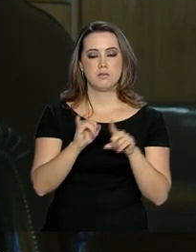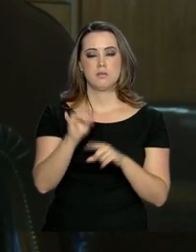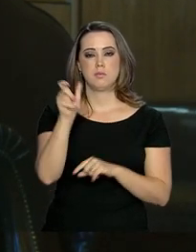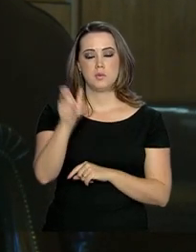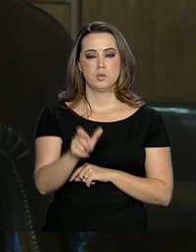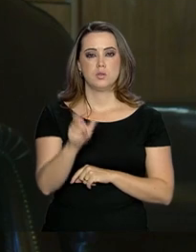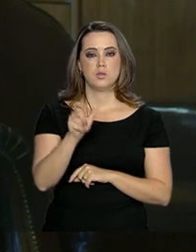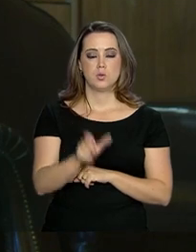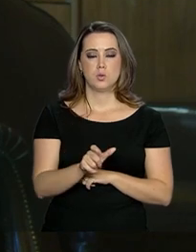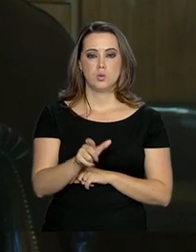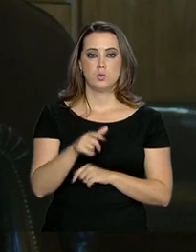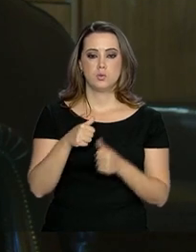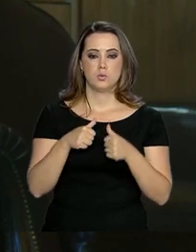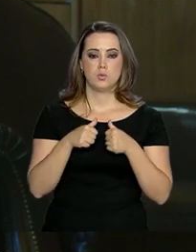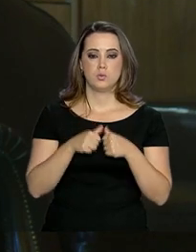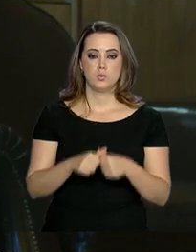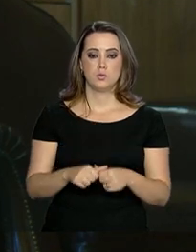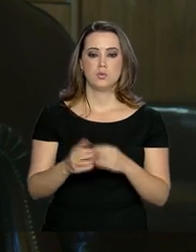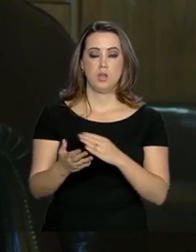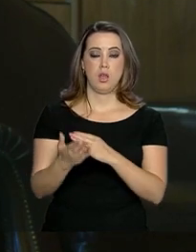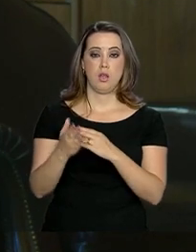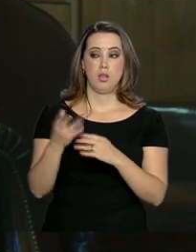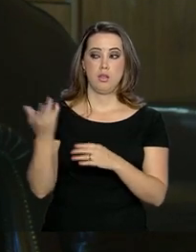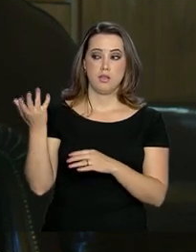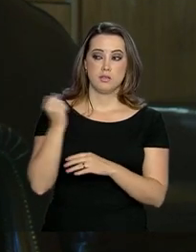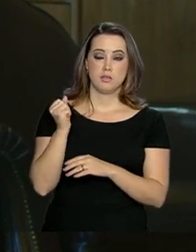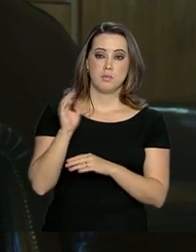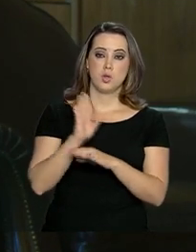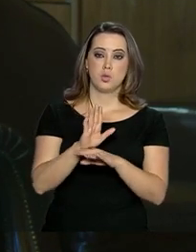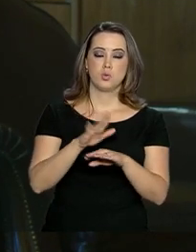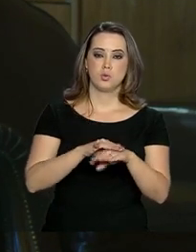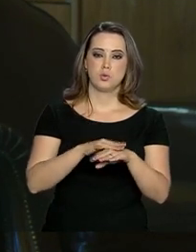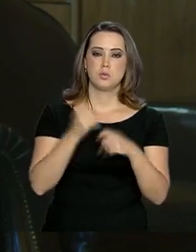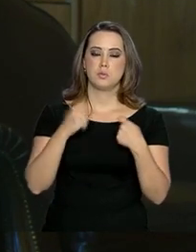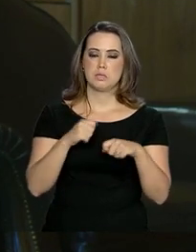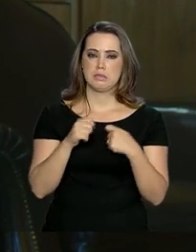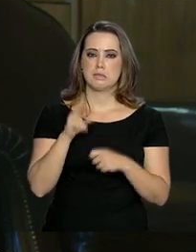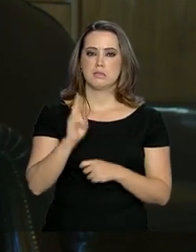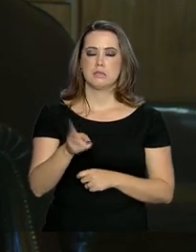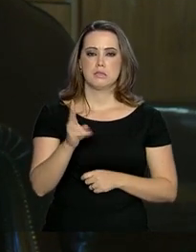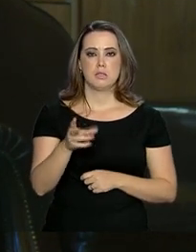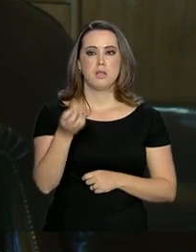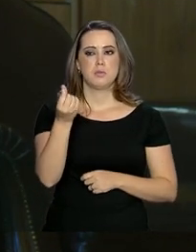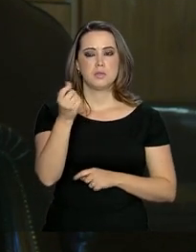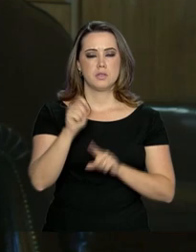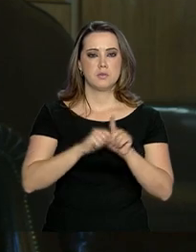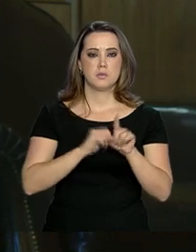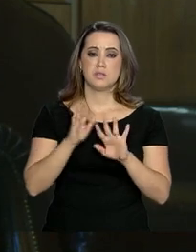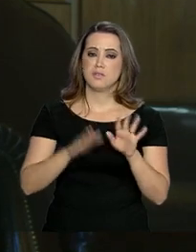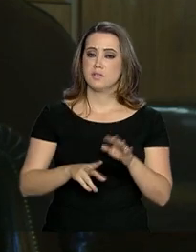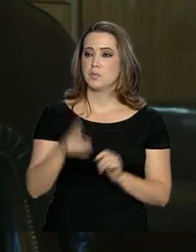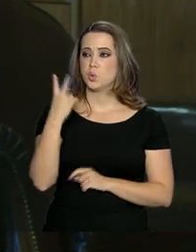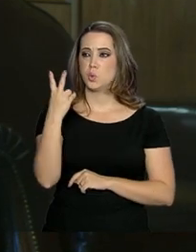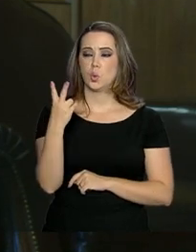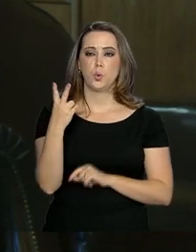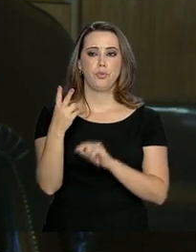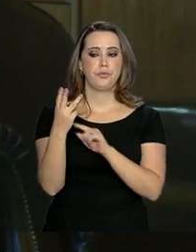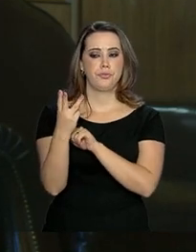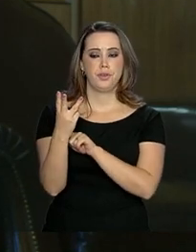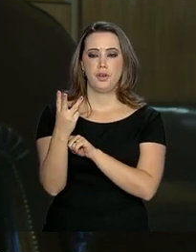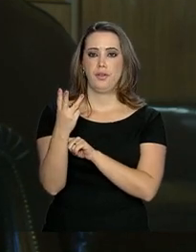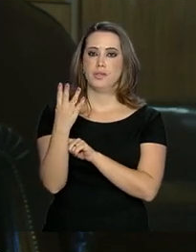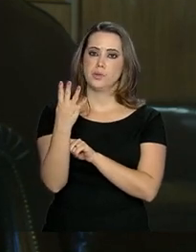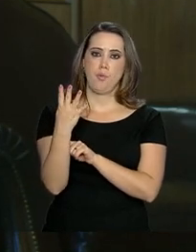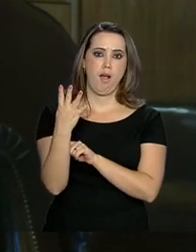está sobre o auxílio-doença, há uma necessidade que seja revalidada. Então, tem gente que está há 2, 3, 4, 6,